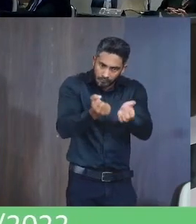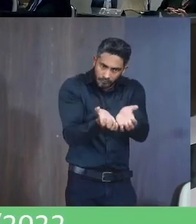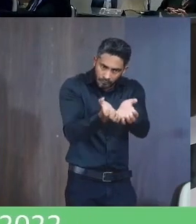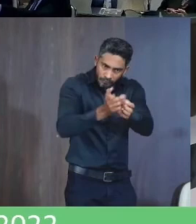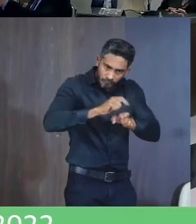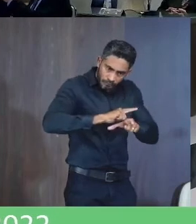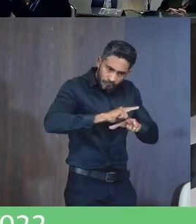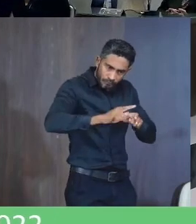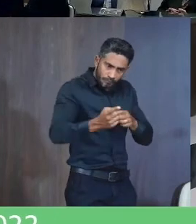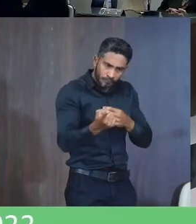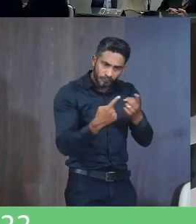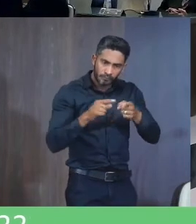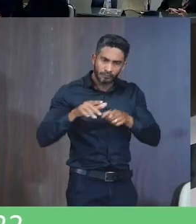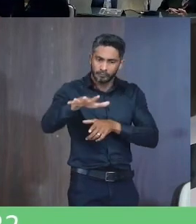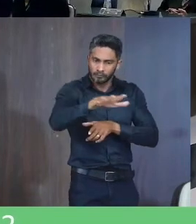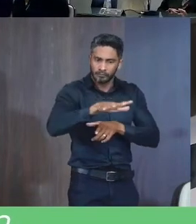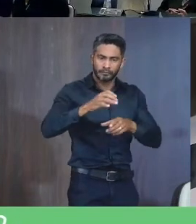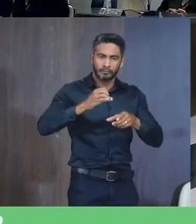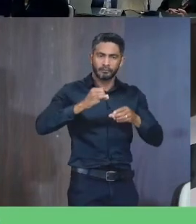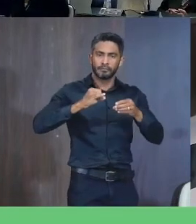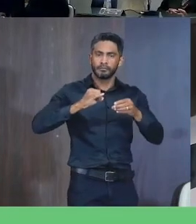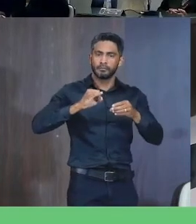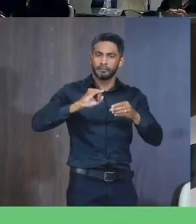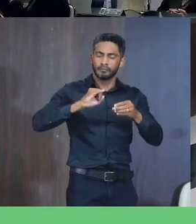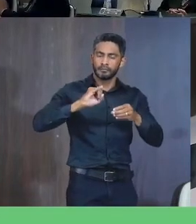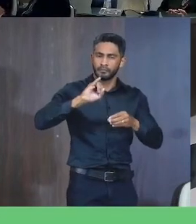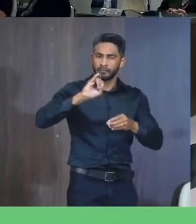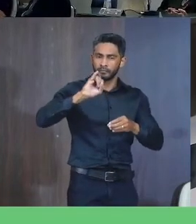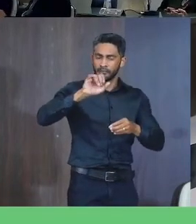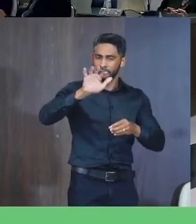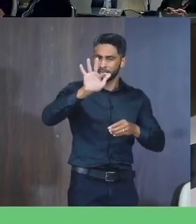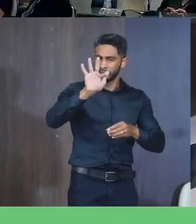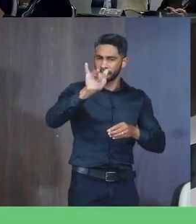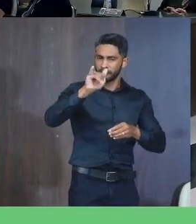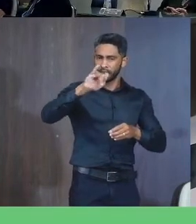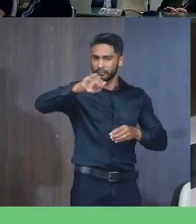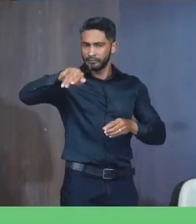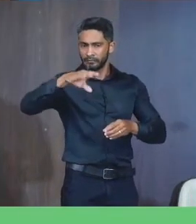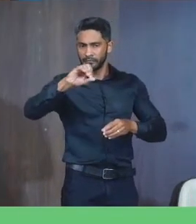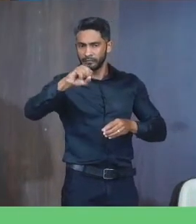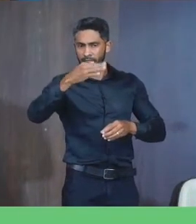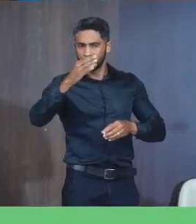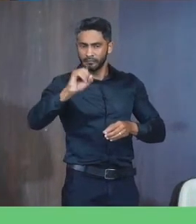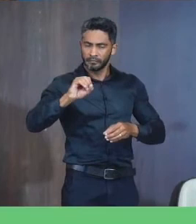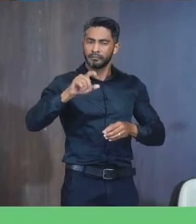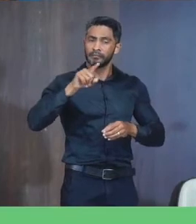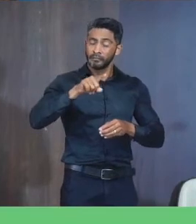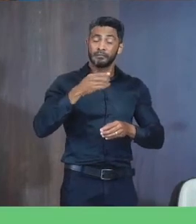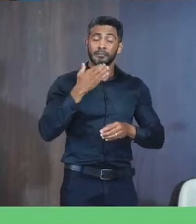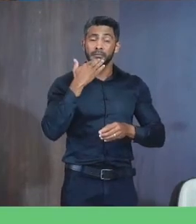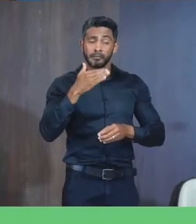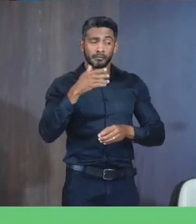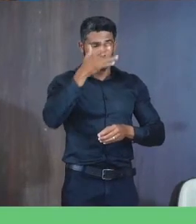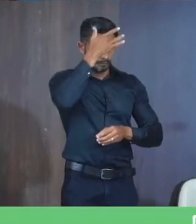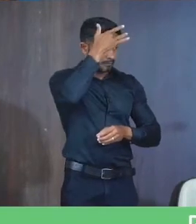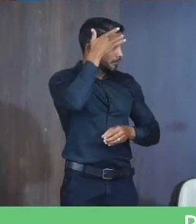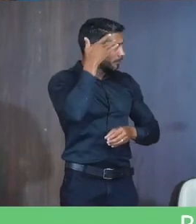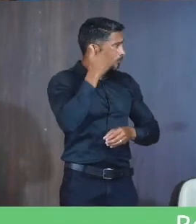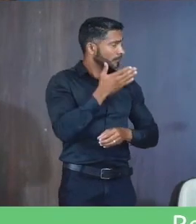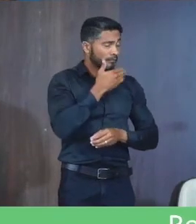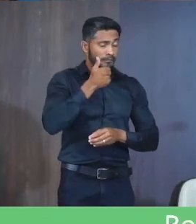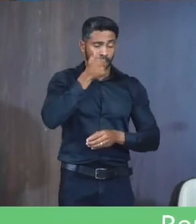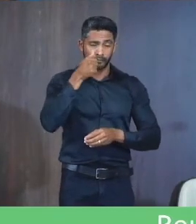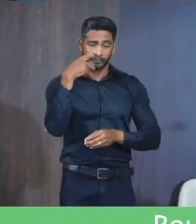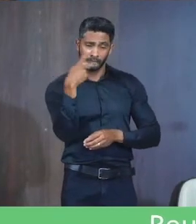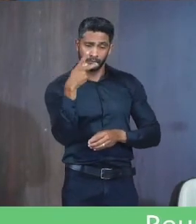dá acesso A região Do feijão Bravo A solicitação Proposta No sentido De atender As diversas Indicações De melhorias